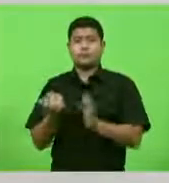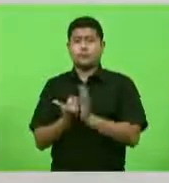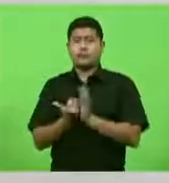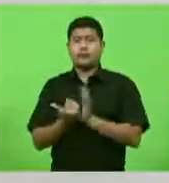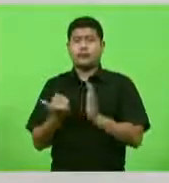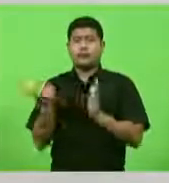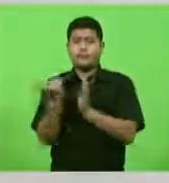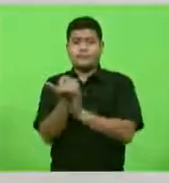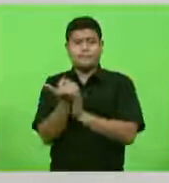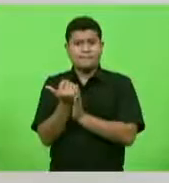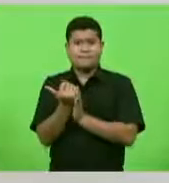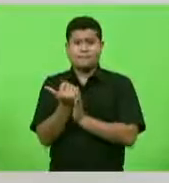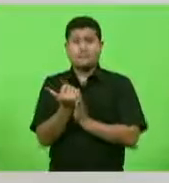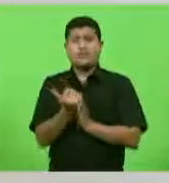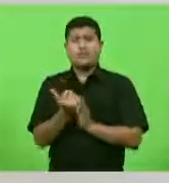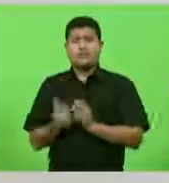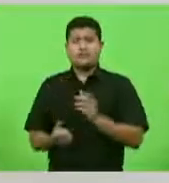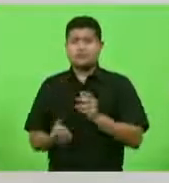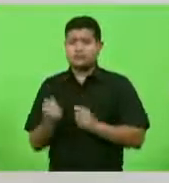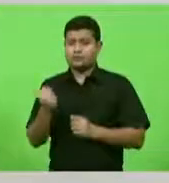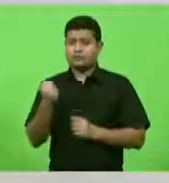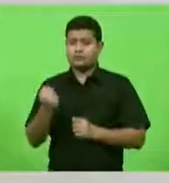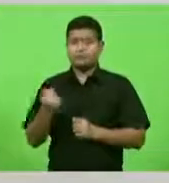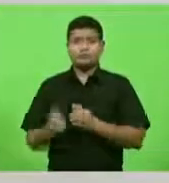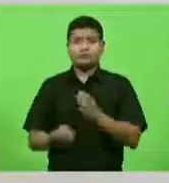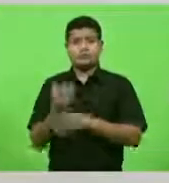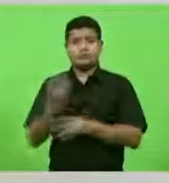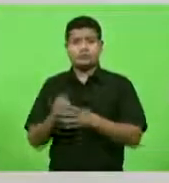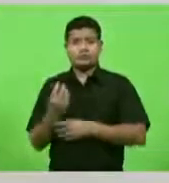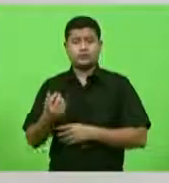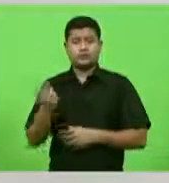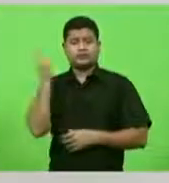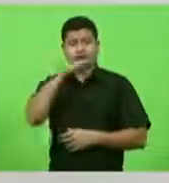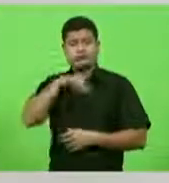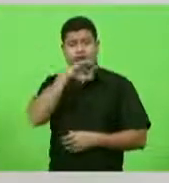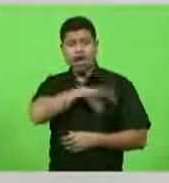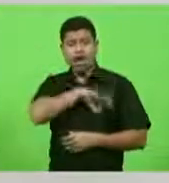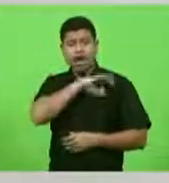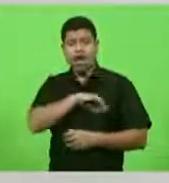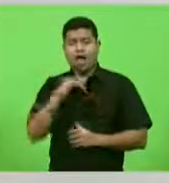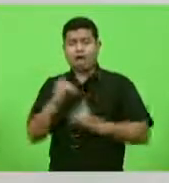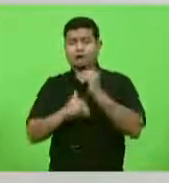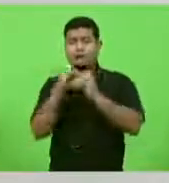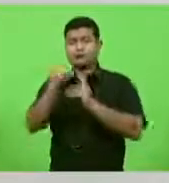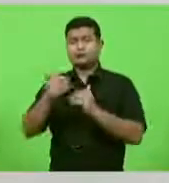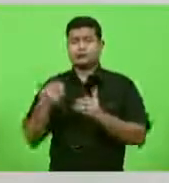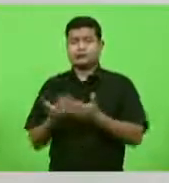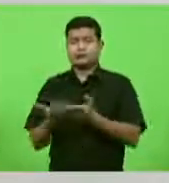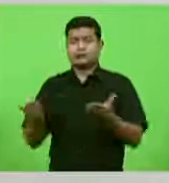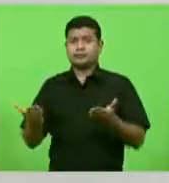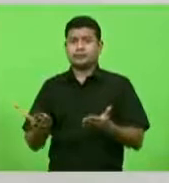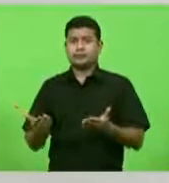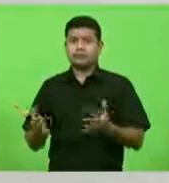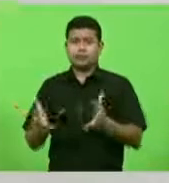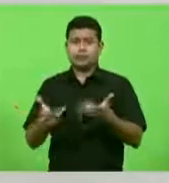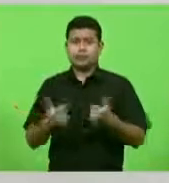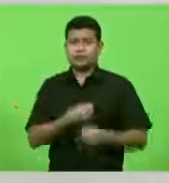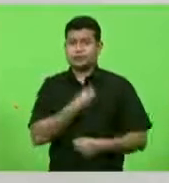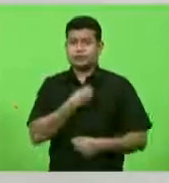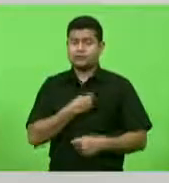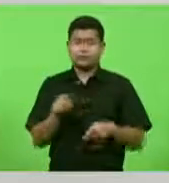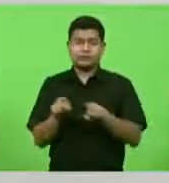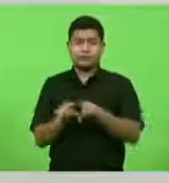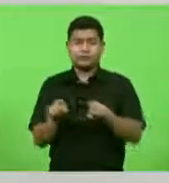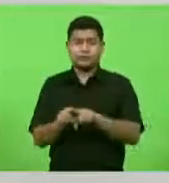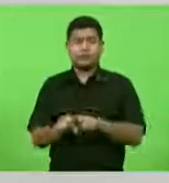cada vez mais produtivo, gerando mais renda, gerando mais emprego, mais crescimento, e, através disso tudo, muita qualidade de vida. E